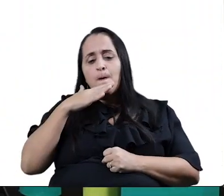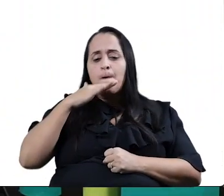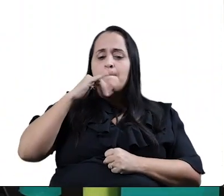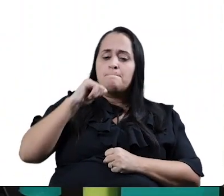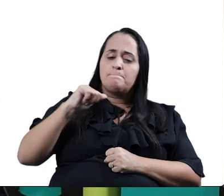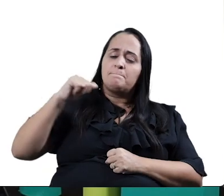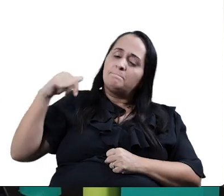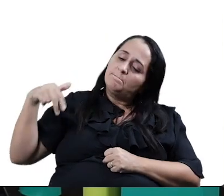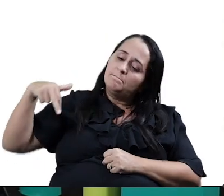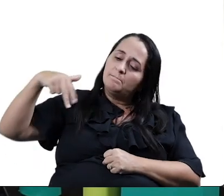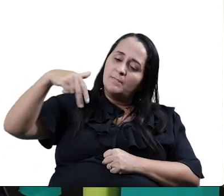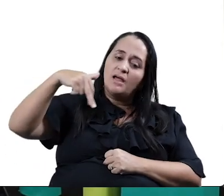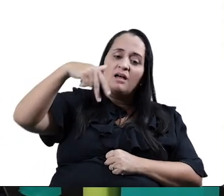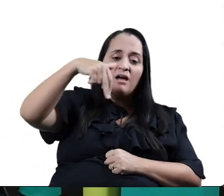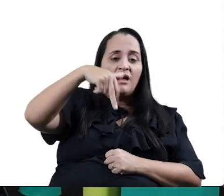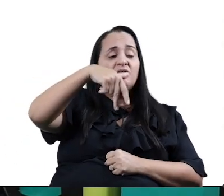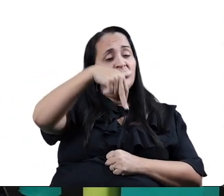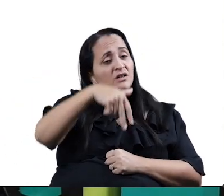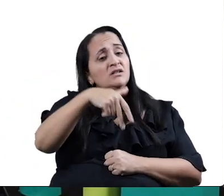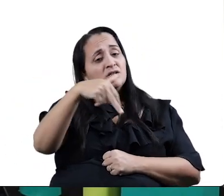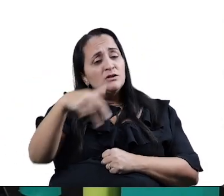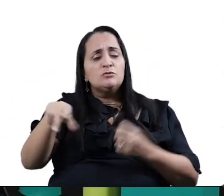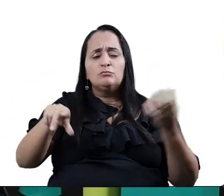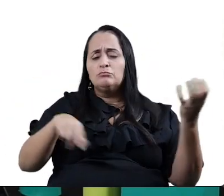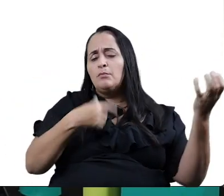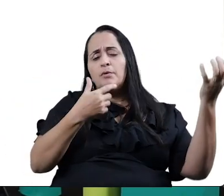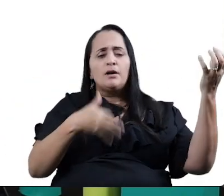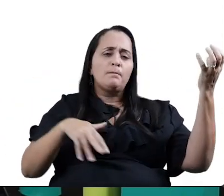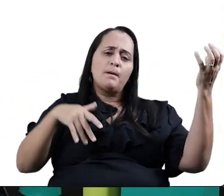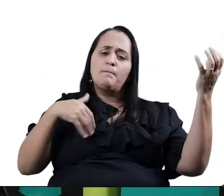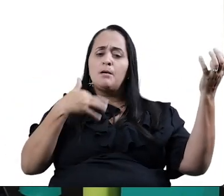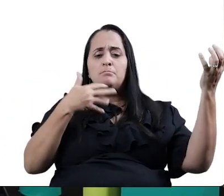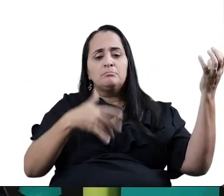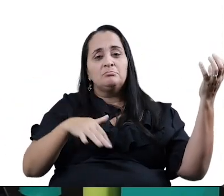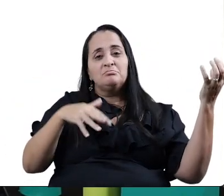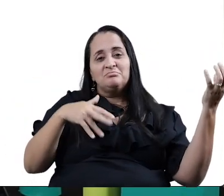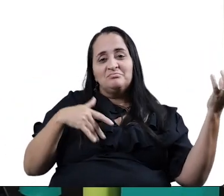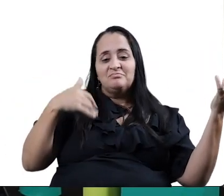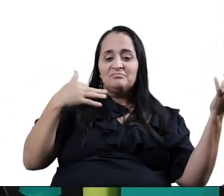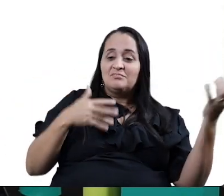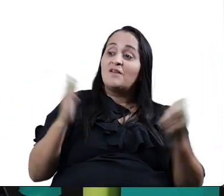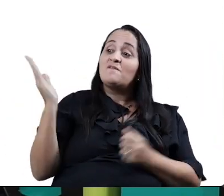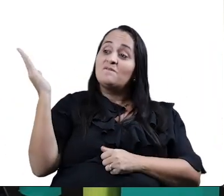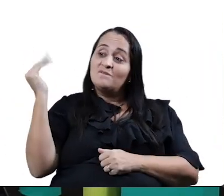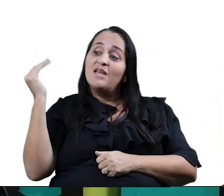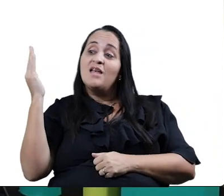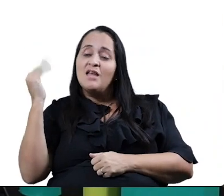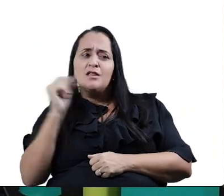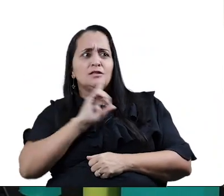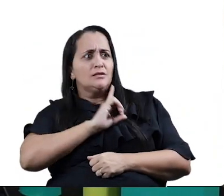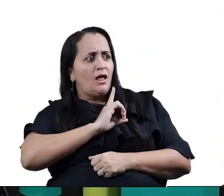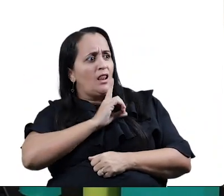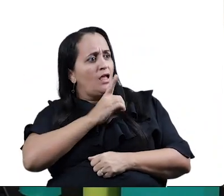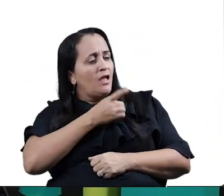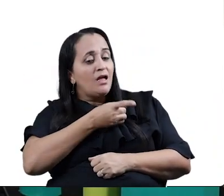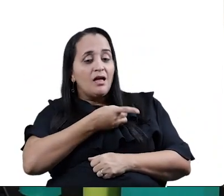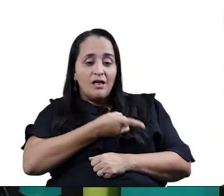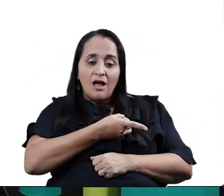entrou na roda, tocando seu violão, vem de lá seu